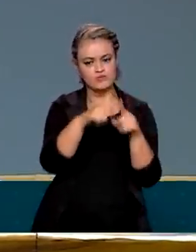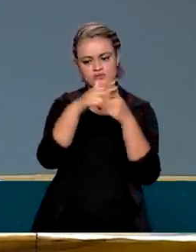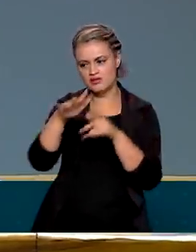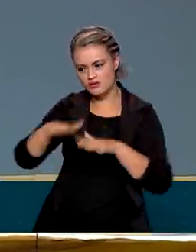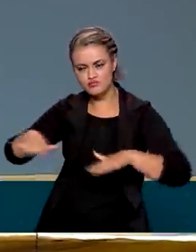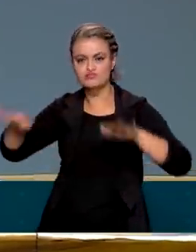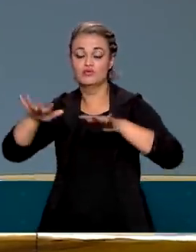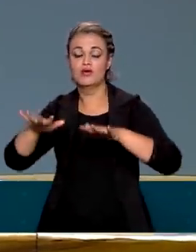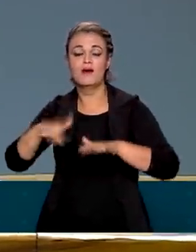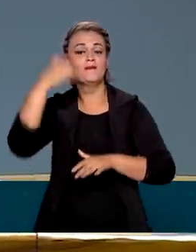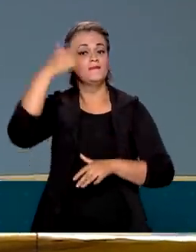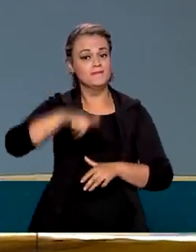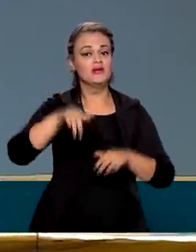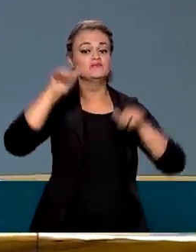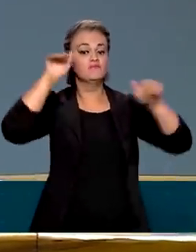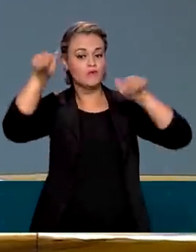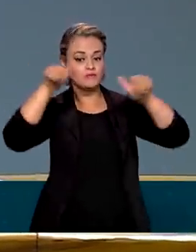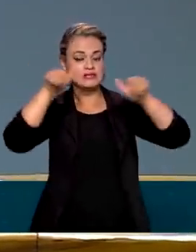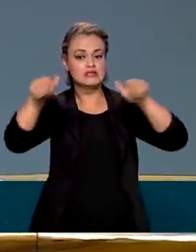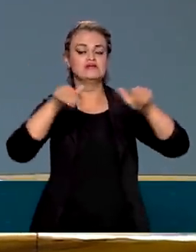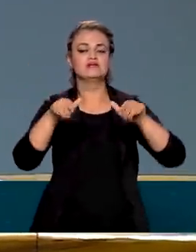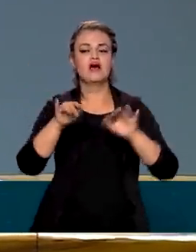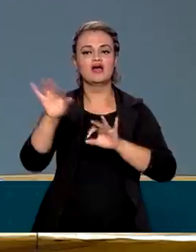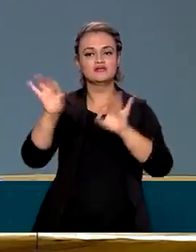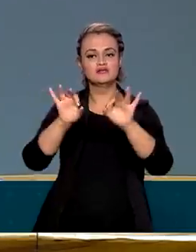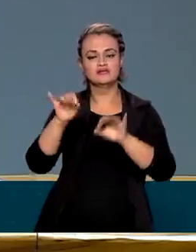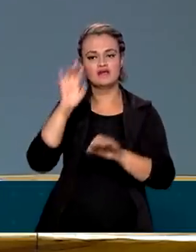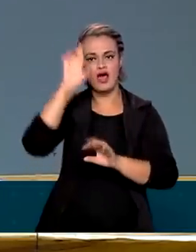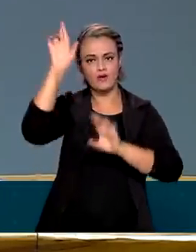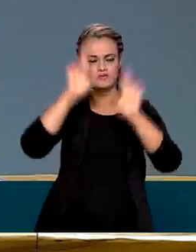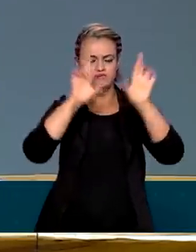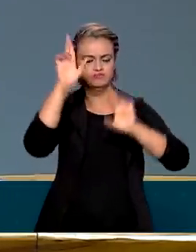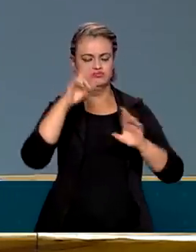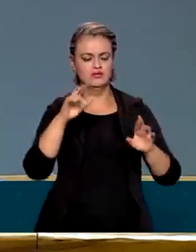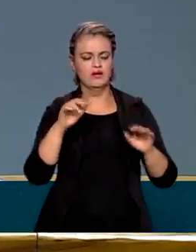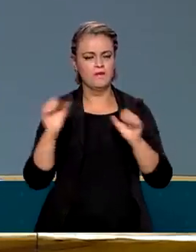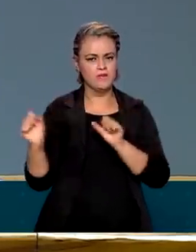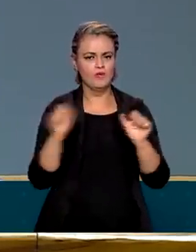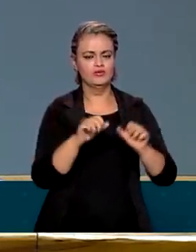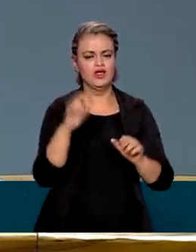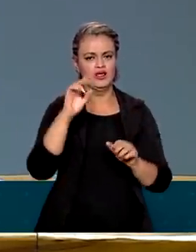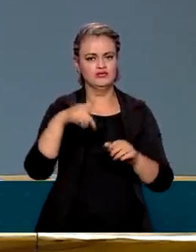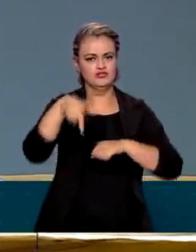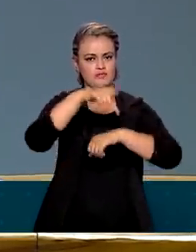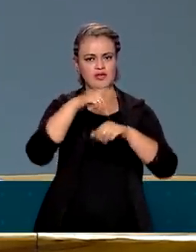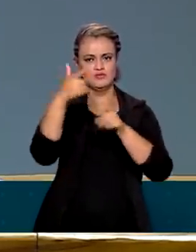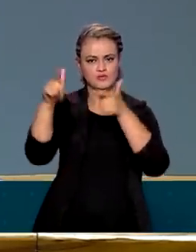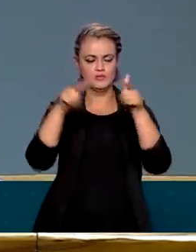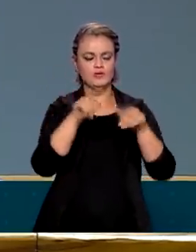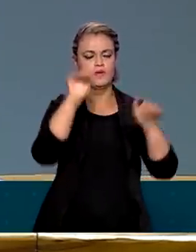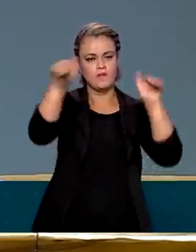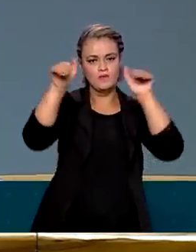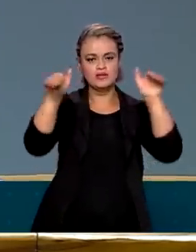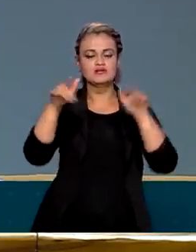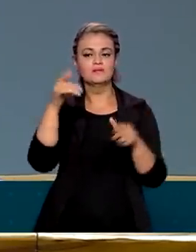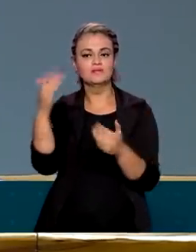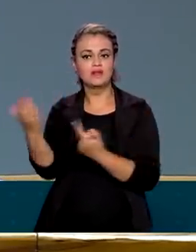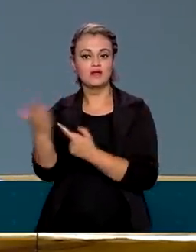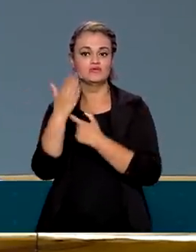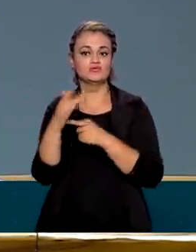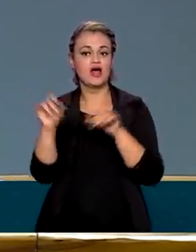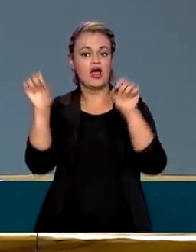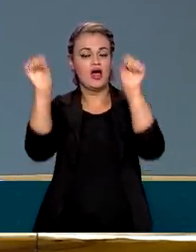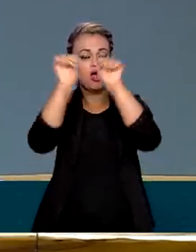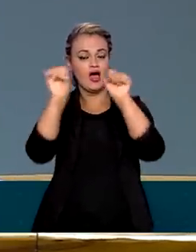e, ao mesmo tempo, nós vamos mobilizar todas essas organizações internacionais de investimento para construir essa infraestrutura